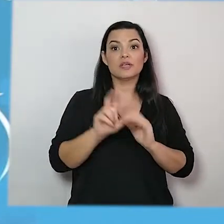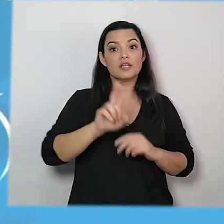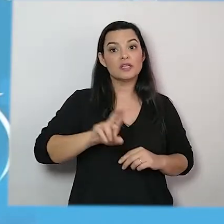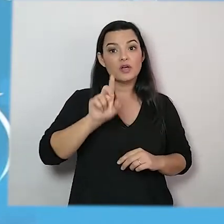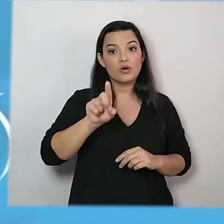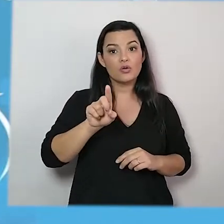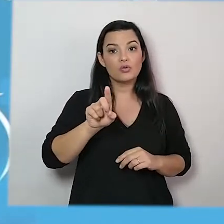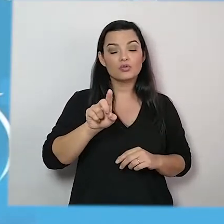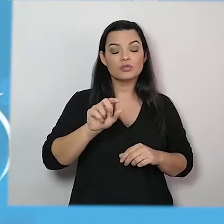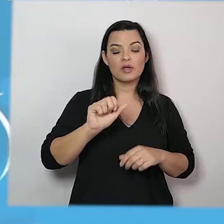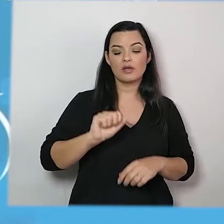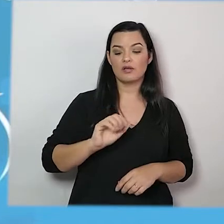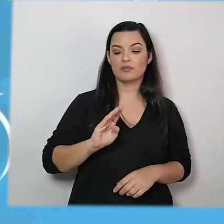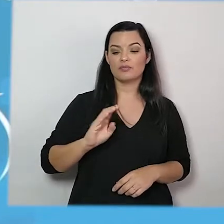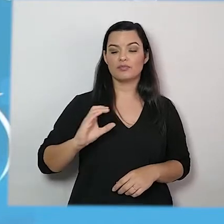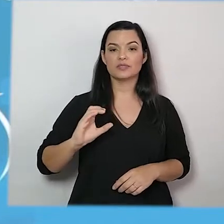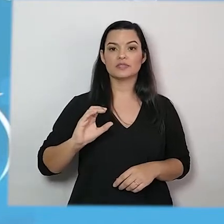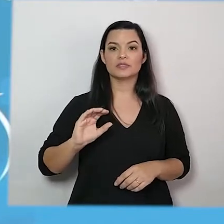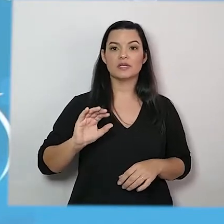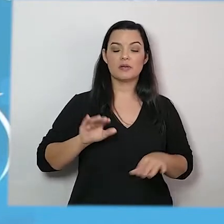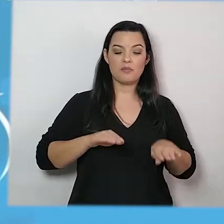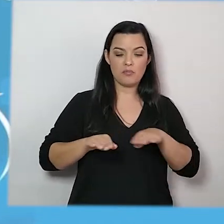escrever o nome dessas personagens.